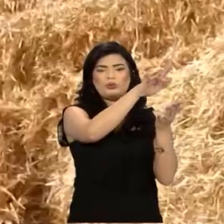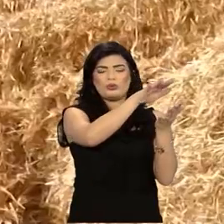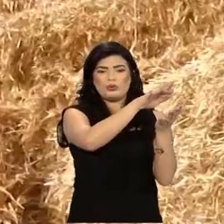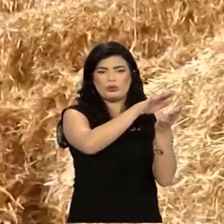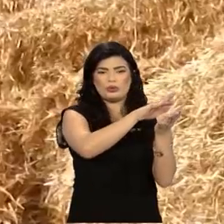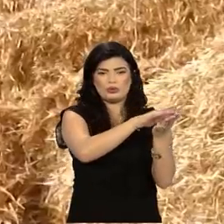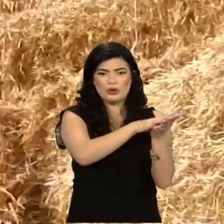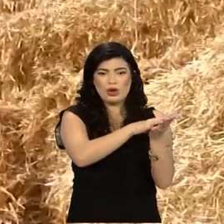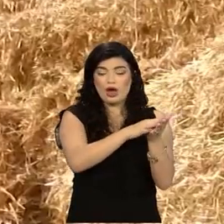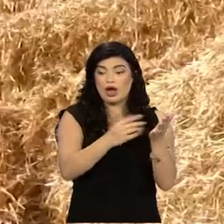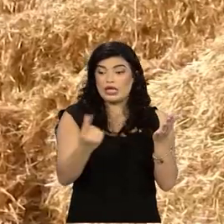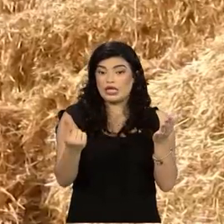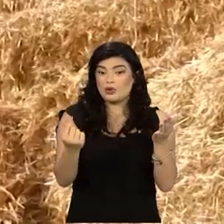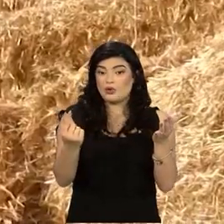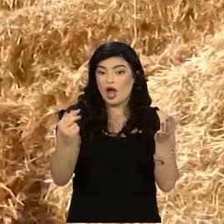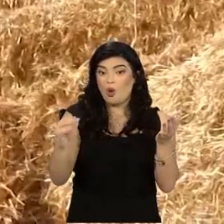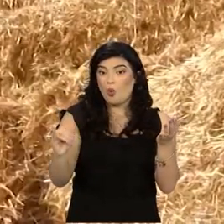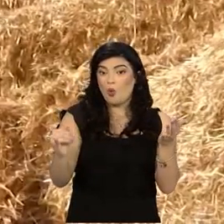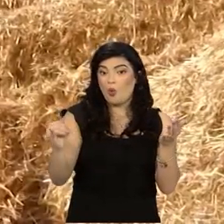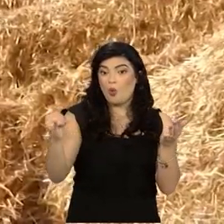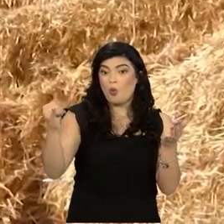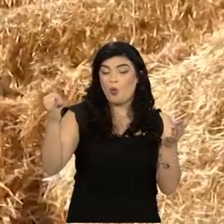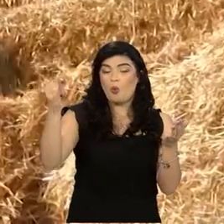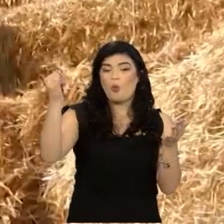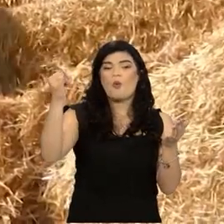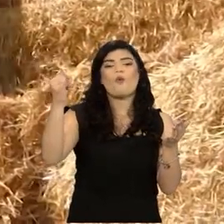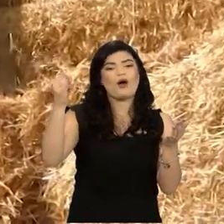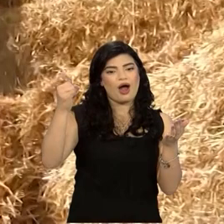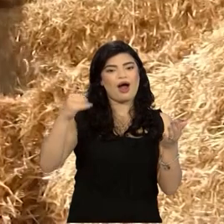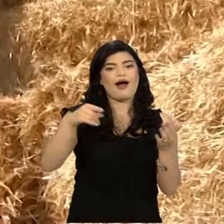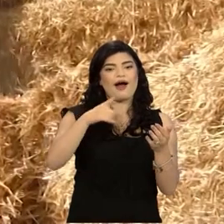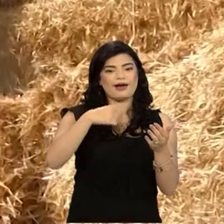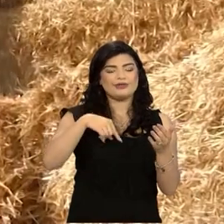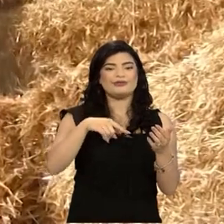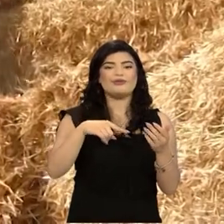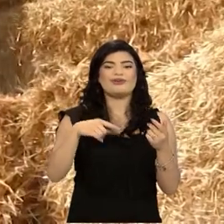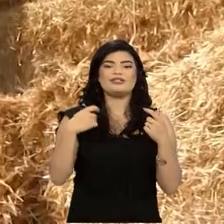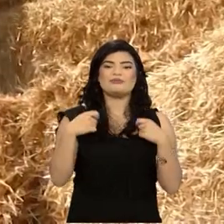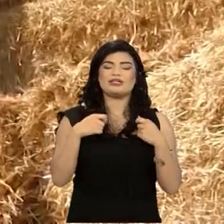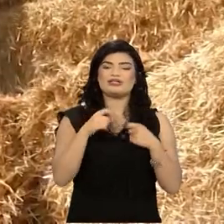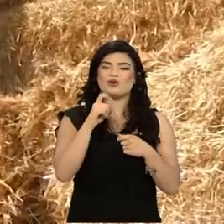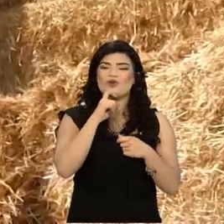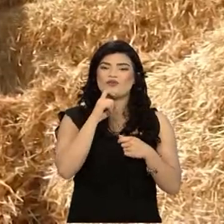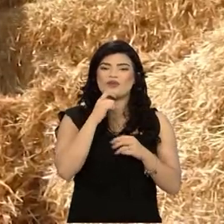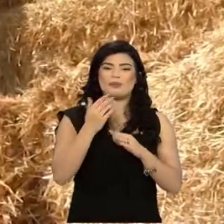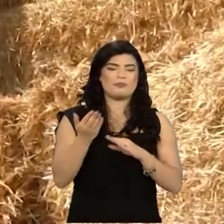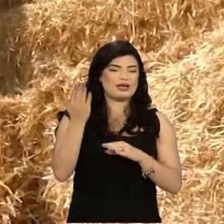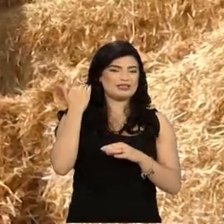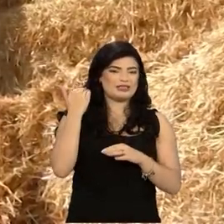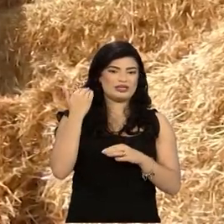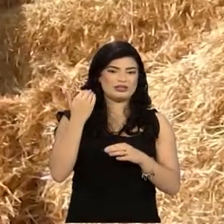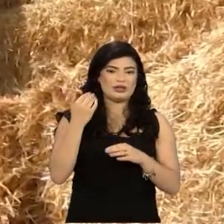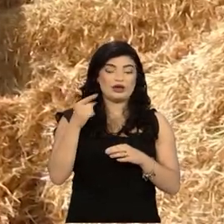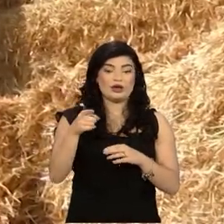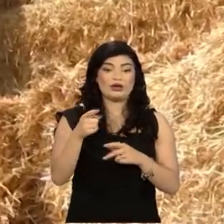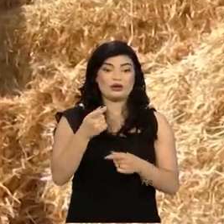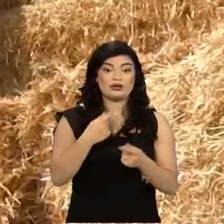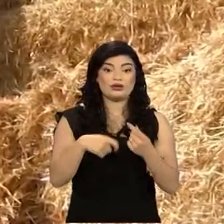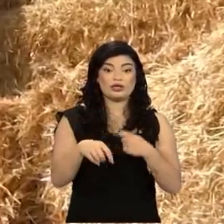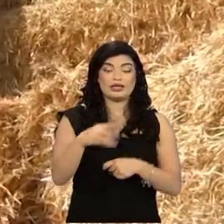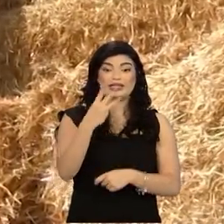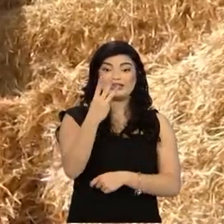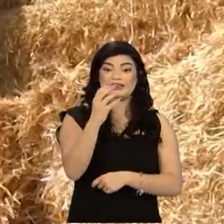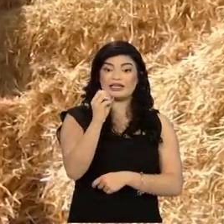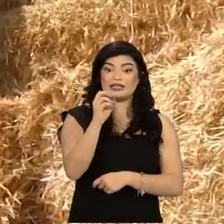preços subiram muito e nós chegamos ao ponto do inverno passado, o feno chegou a ser comercializado por